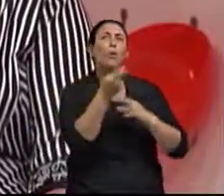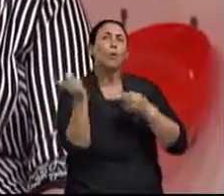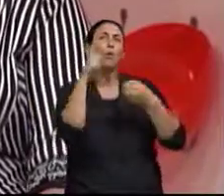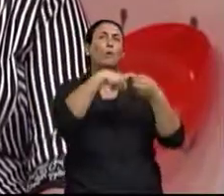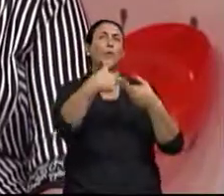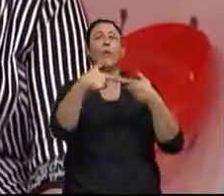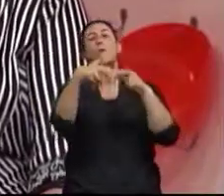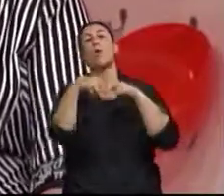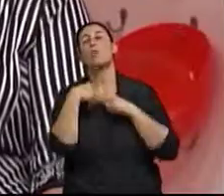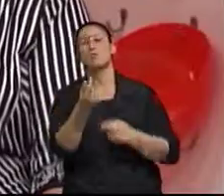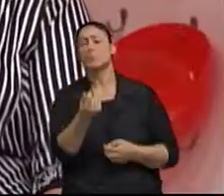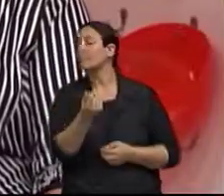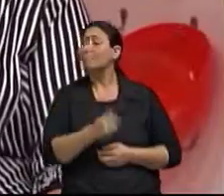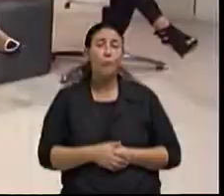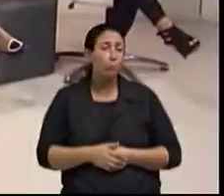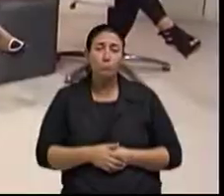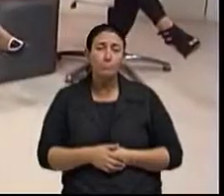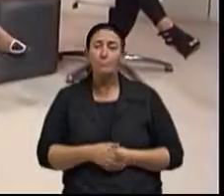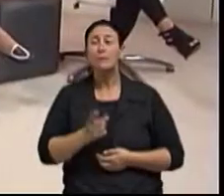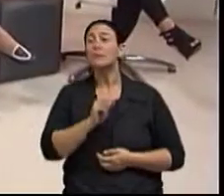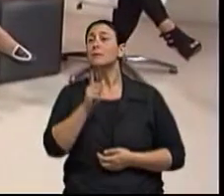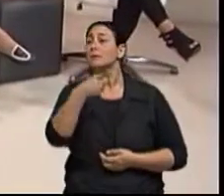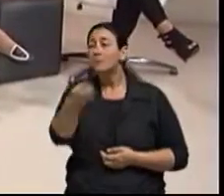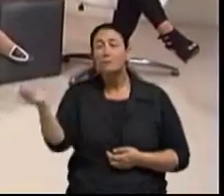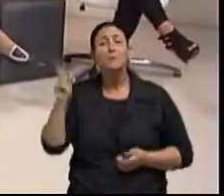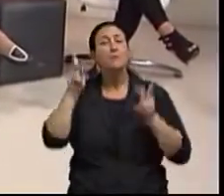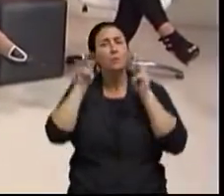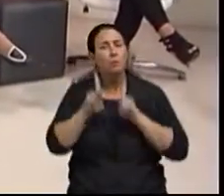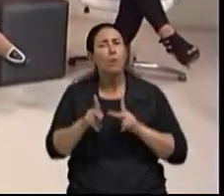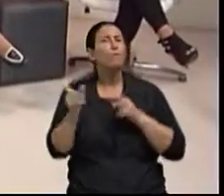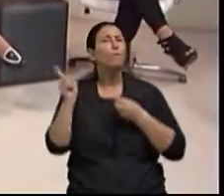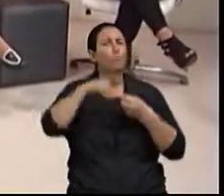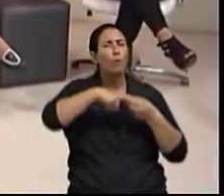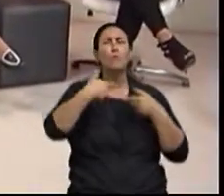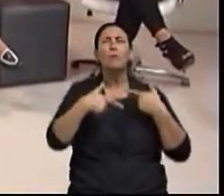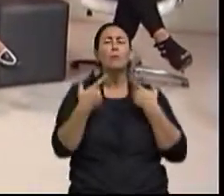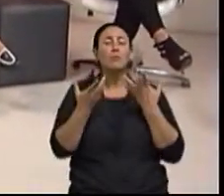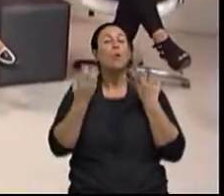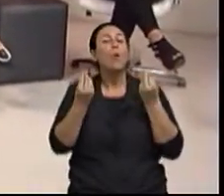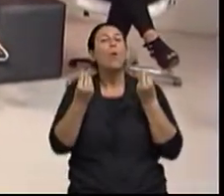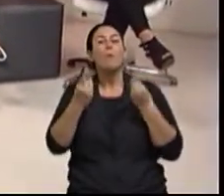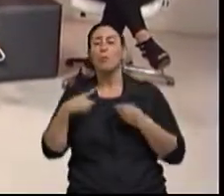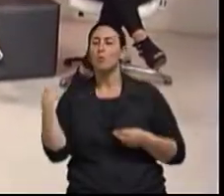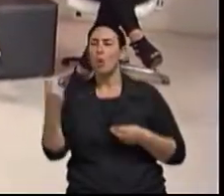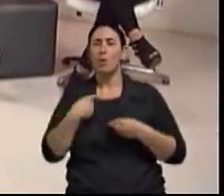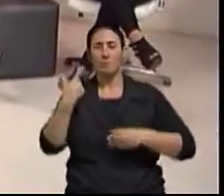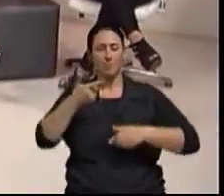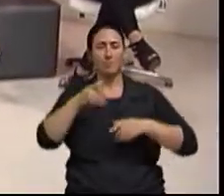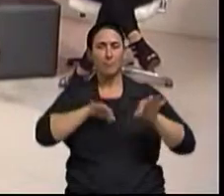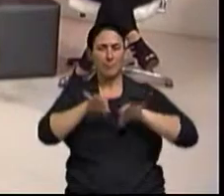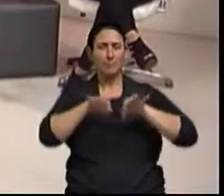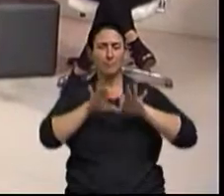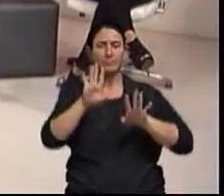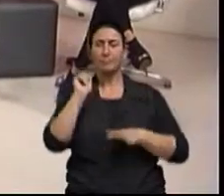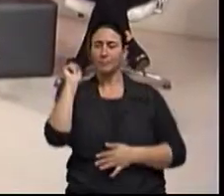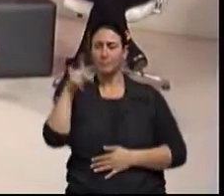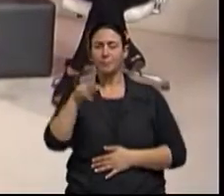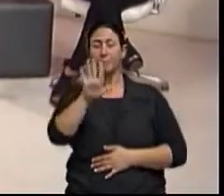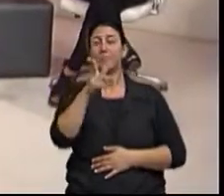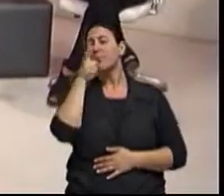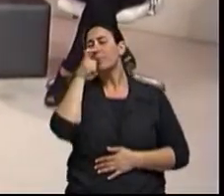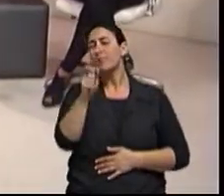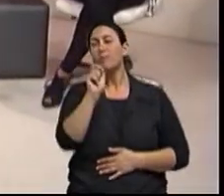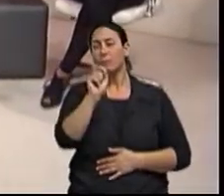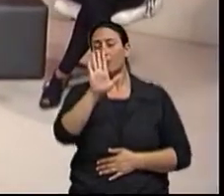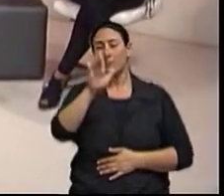coisas que as pessoas vão fazer. Agora, é, de que maneira nós nos preparamos para nos aposentar? O mais interessante é que